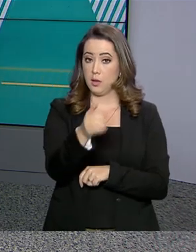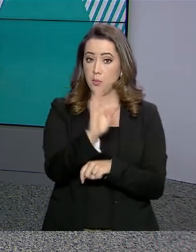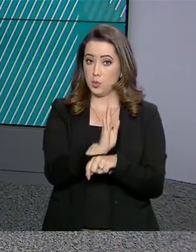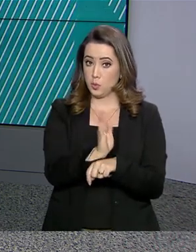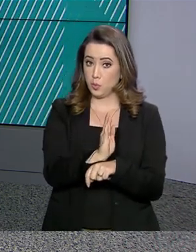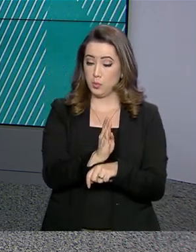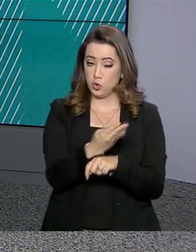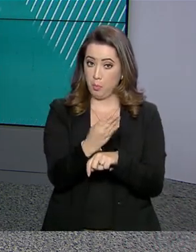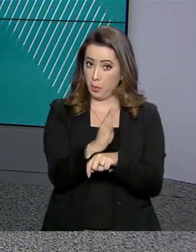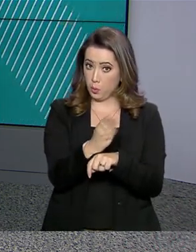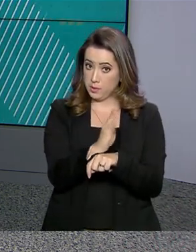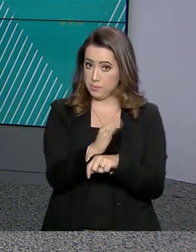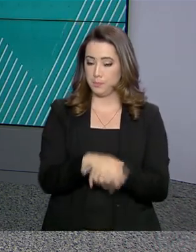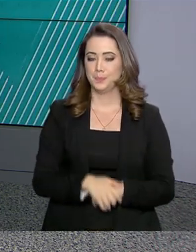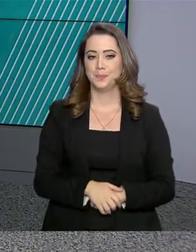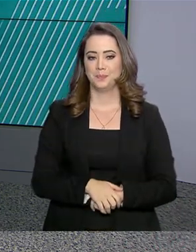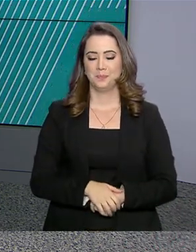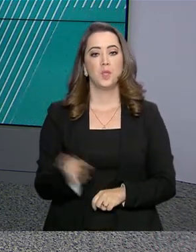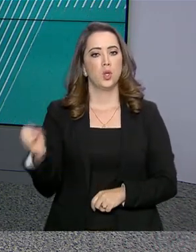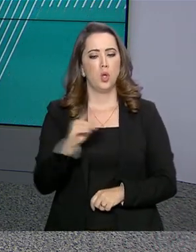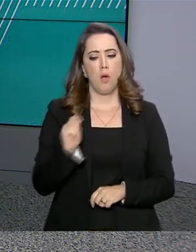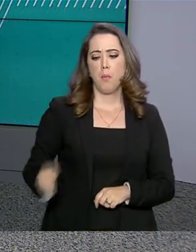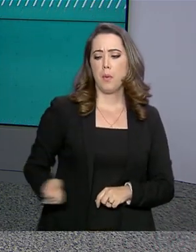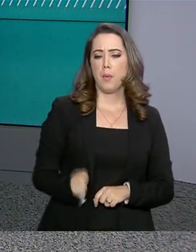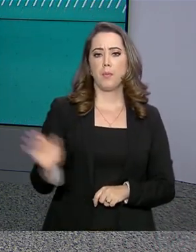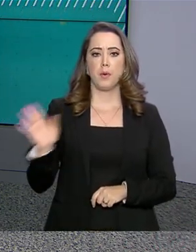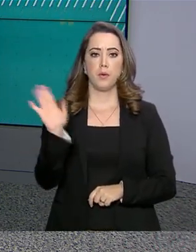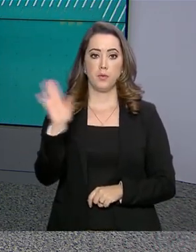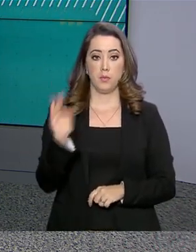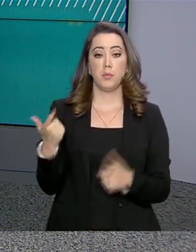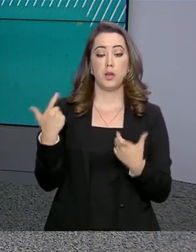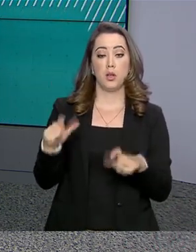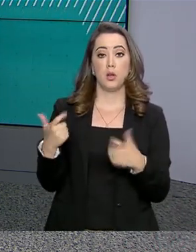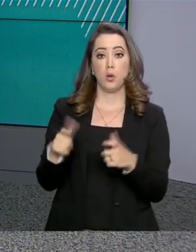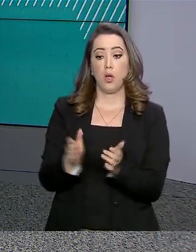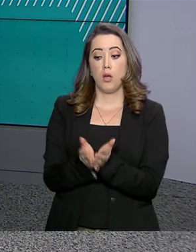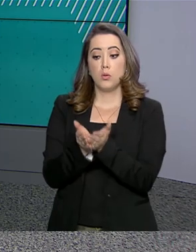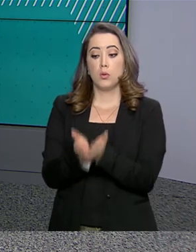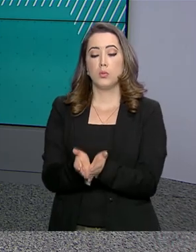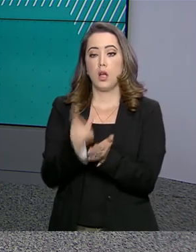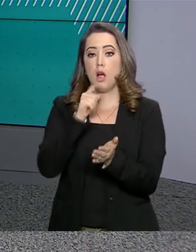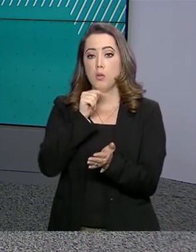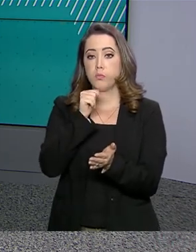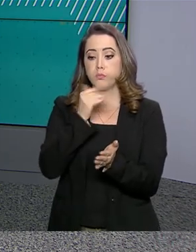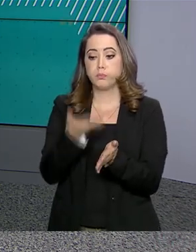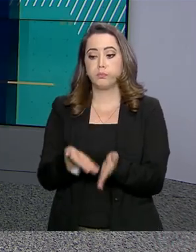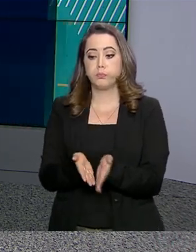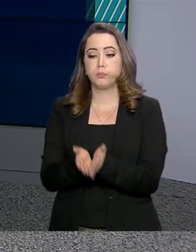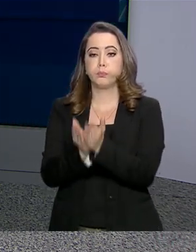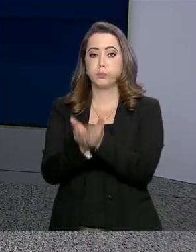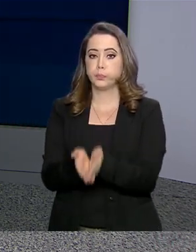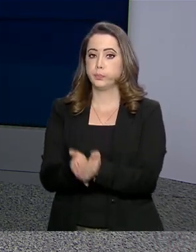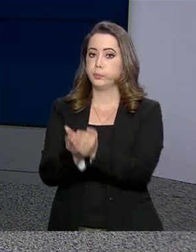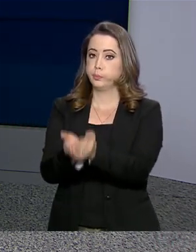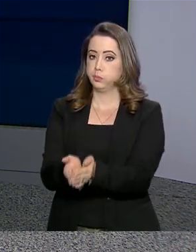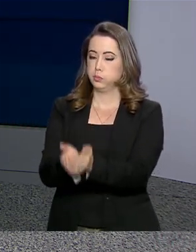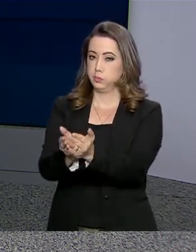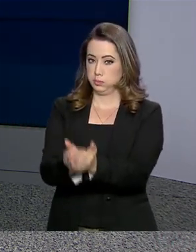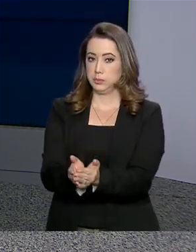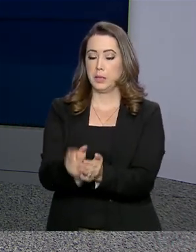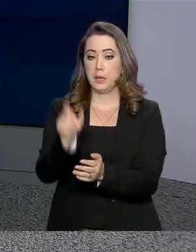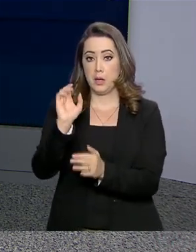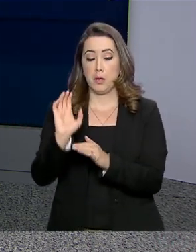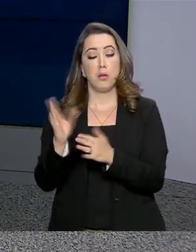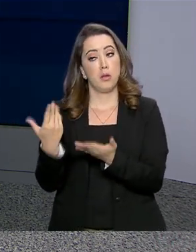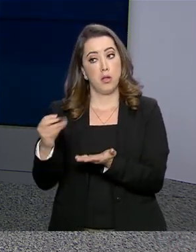Novos leilões esta semana para exploração de portos no sul e no sudeste devem atrair 420 milhões